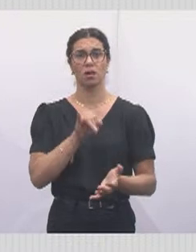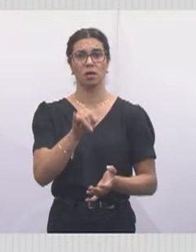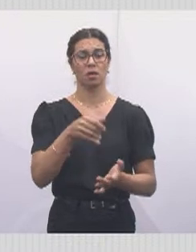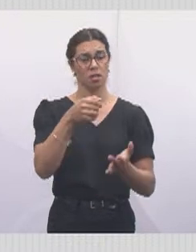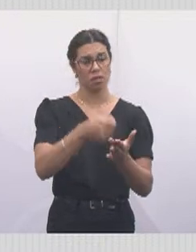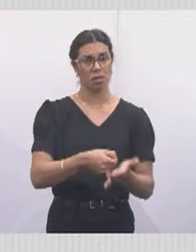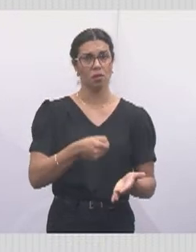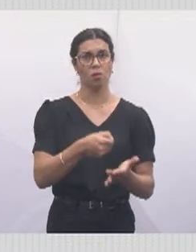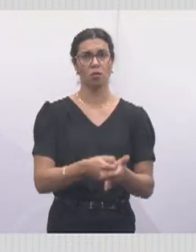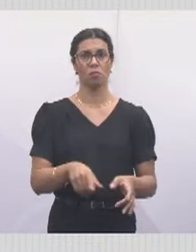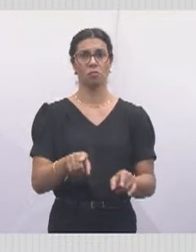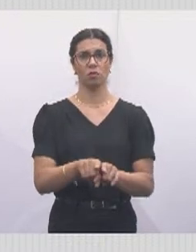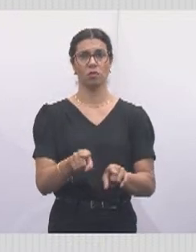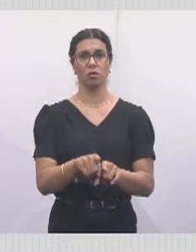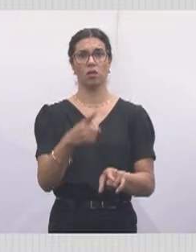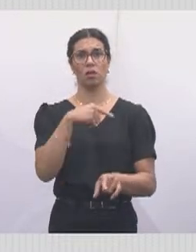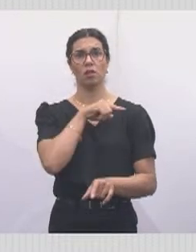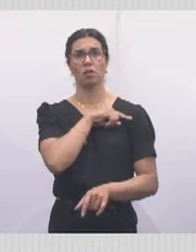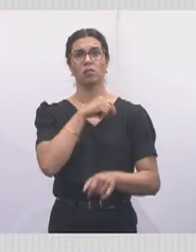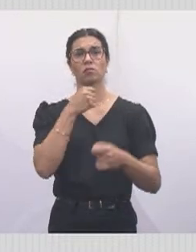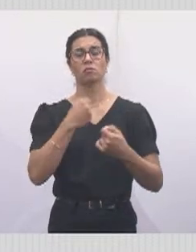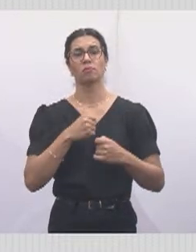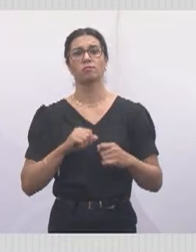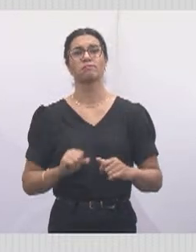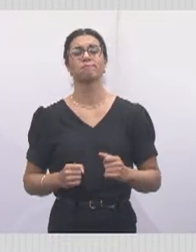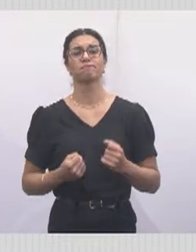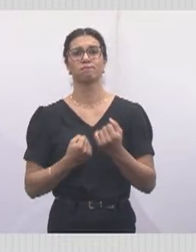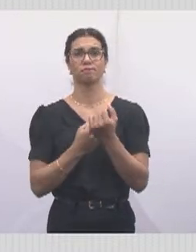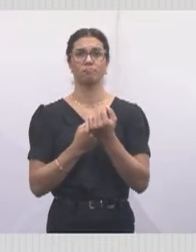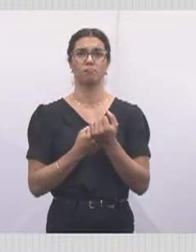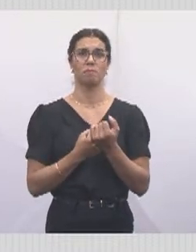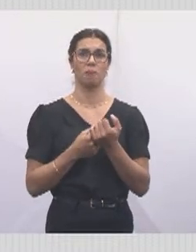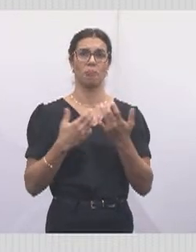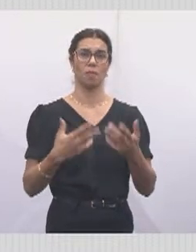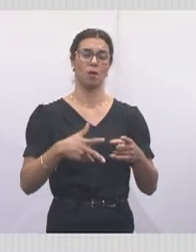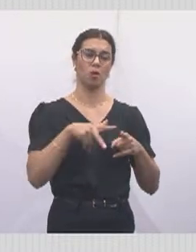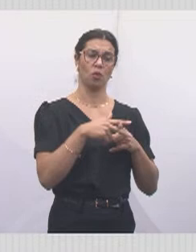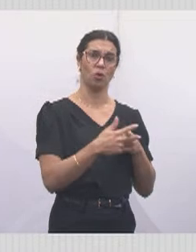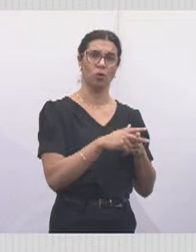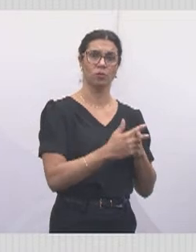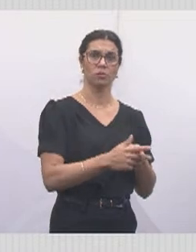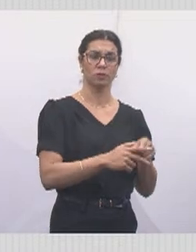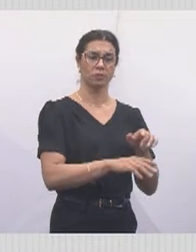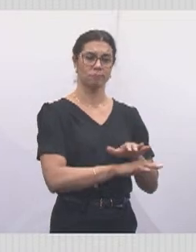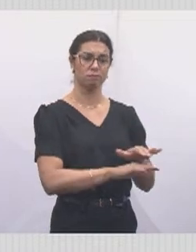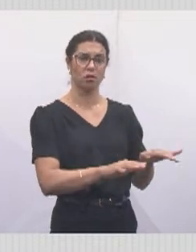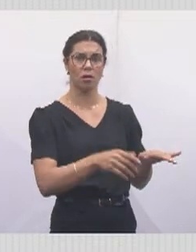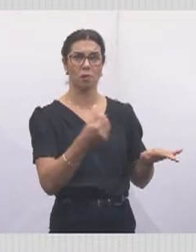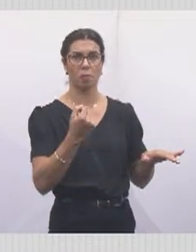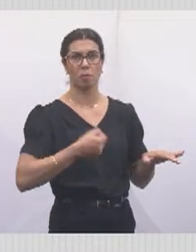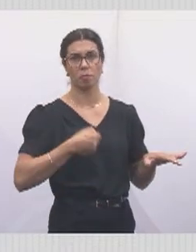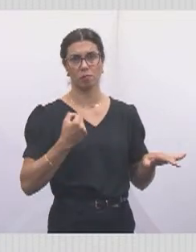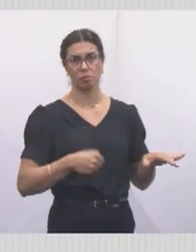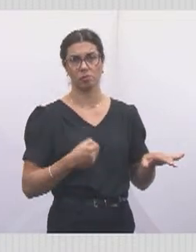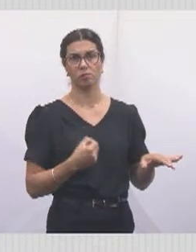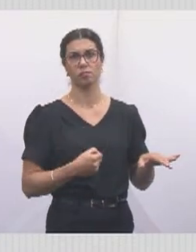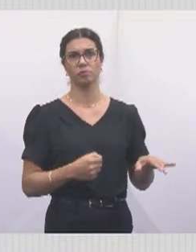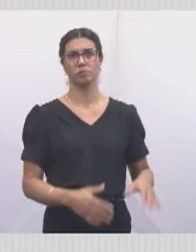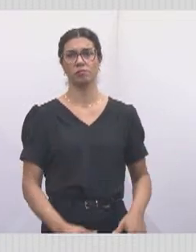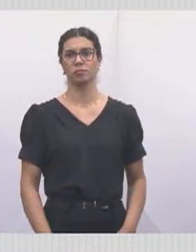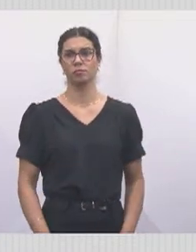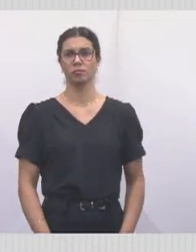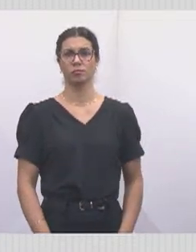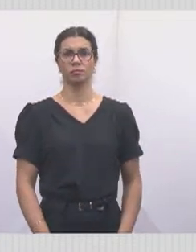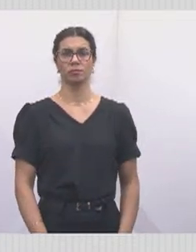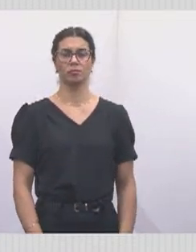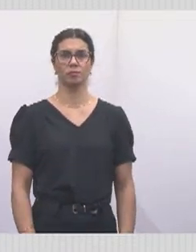cobramos aí melhoria que venha a ser arrumada essa situação que aparece aí